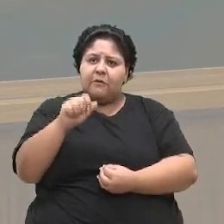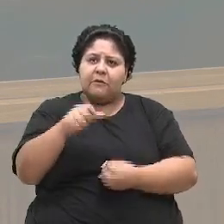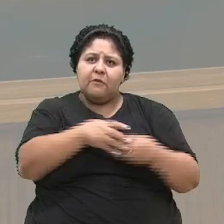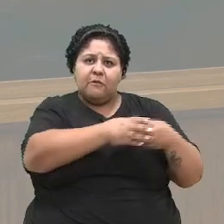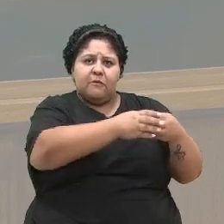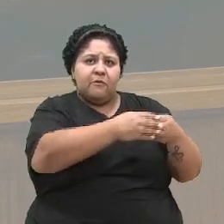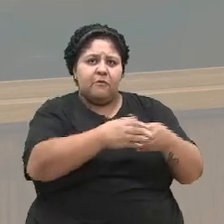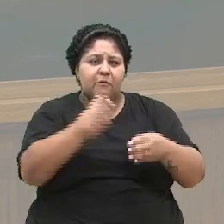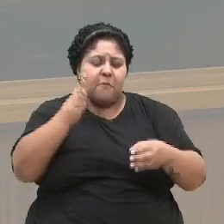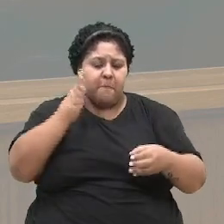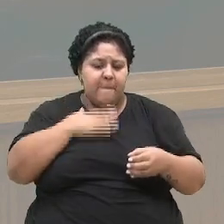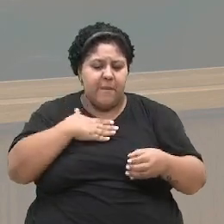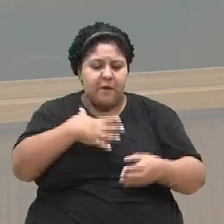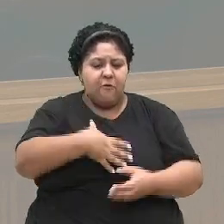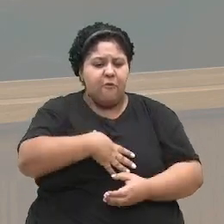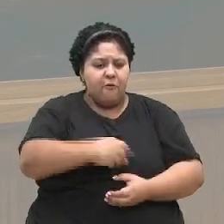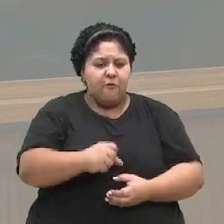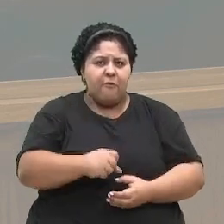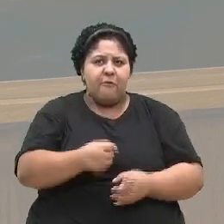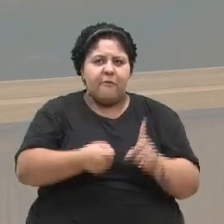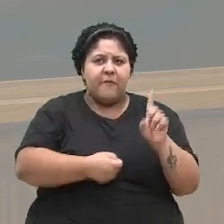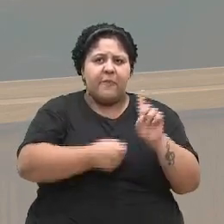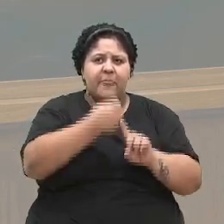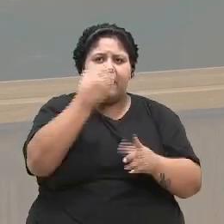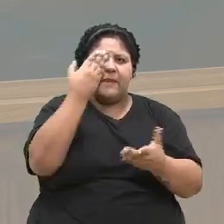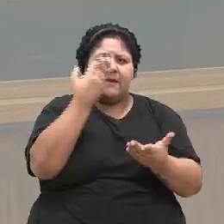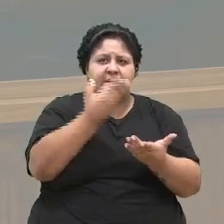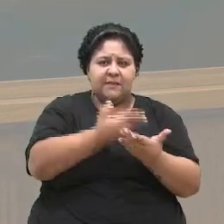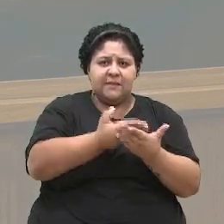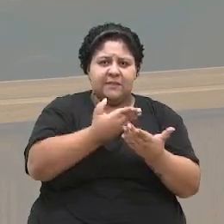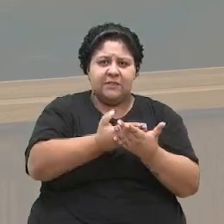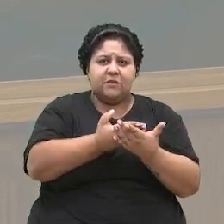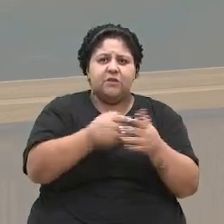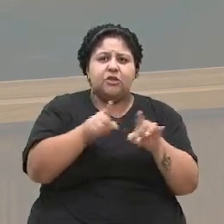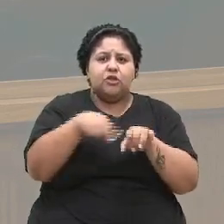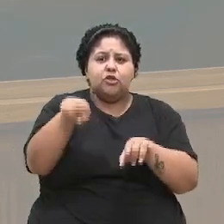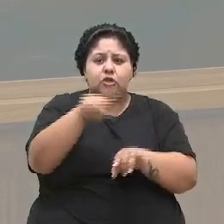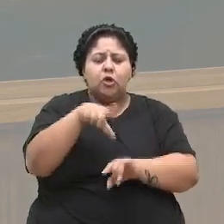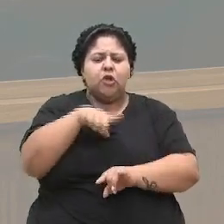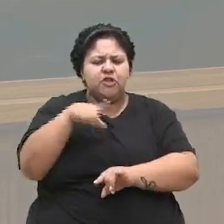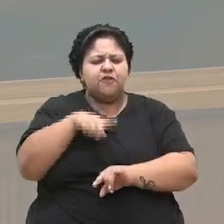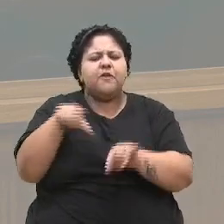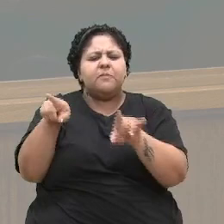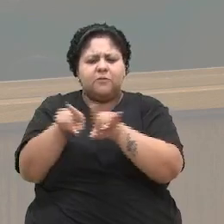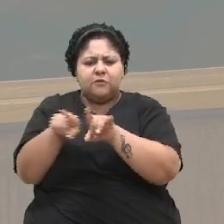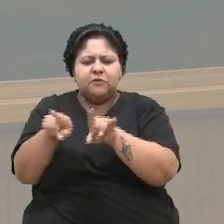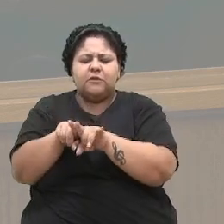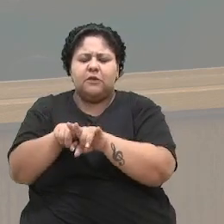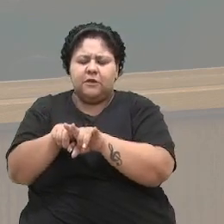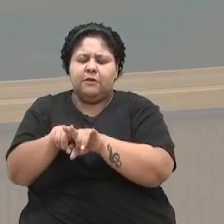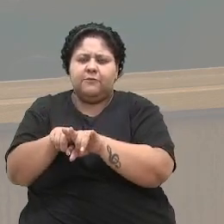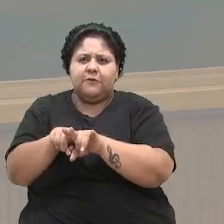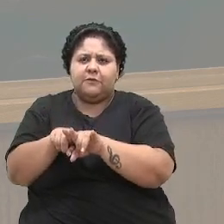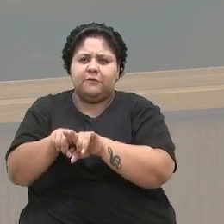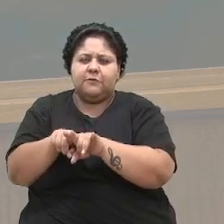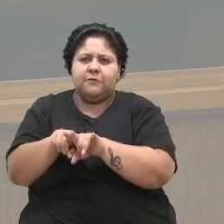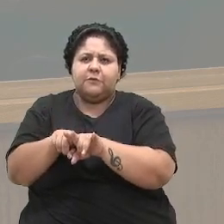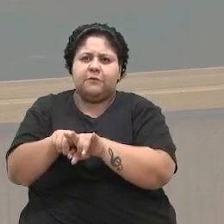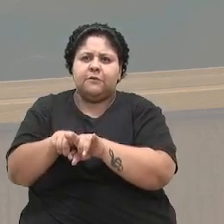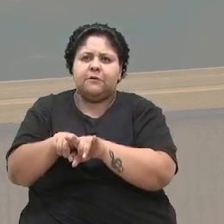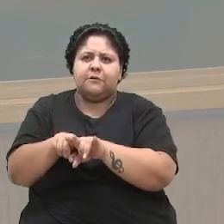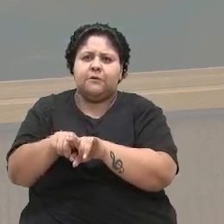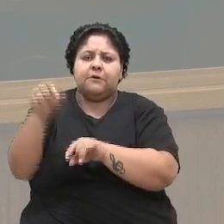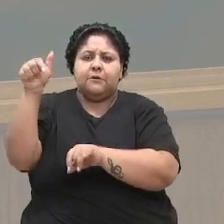filho desde meses na escola RISC-RABISC. Então, nós tivemos também uma relação grande